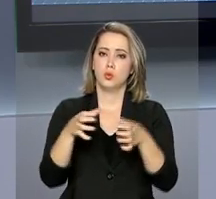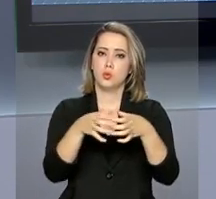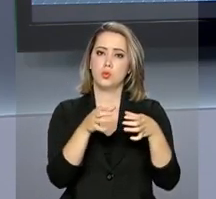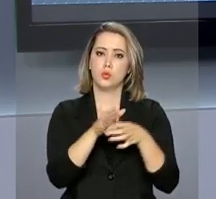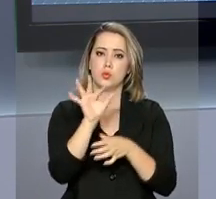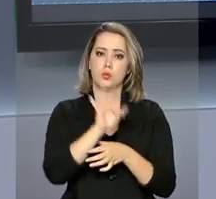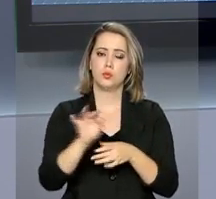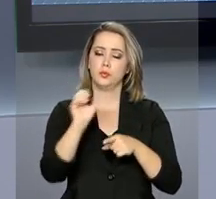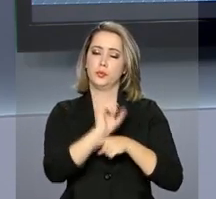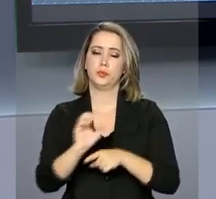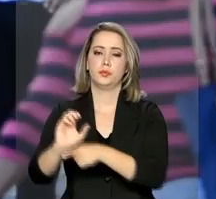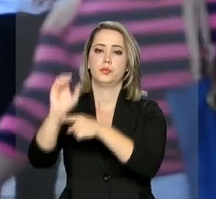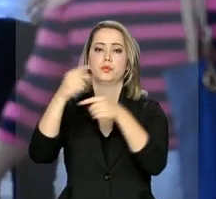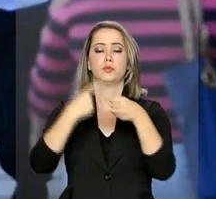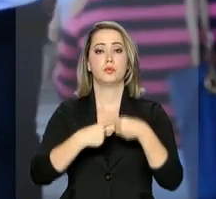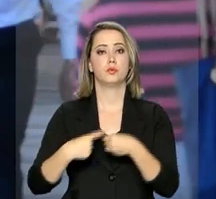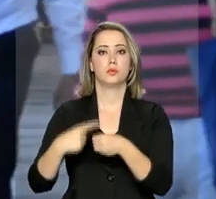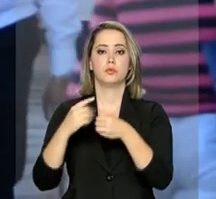e municipais.